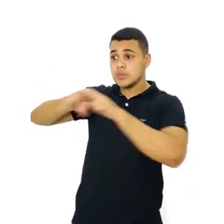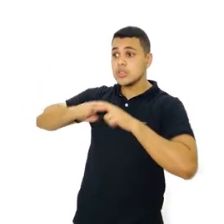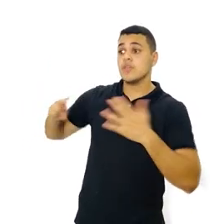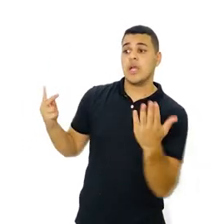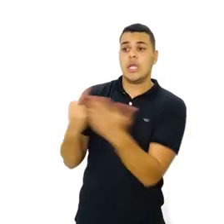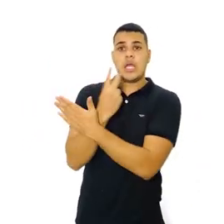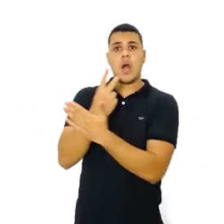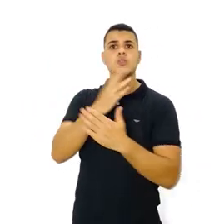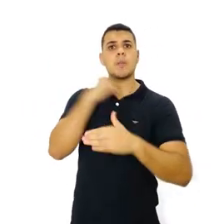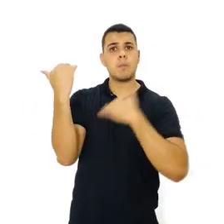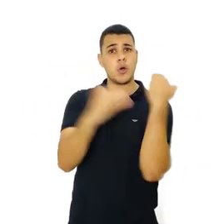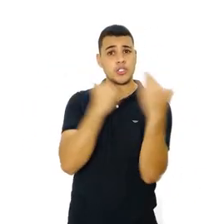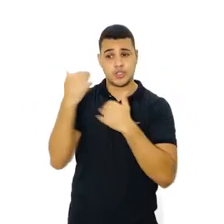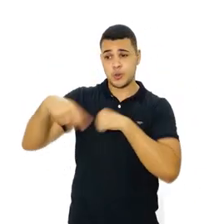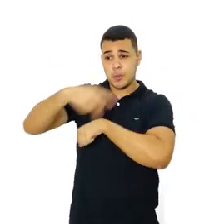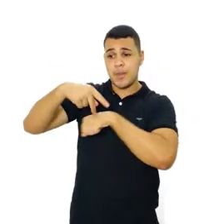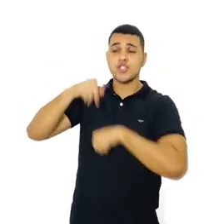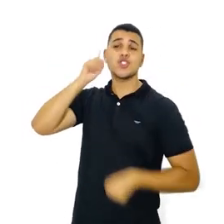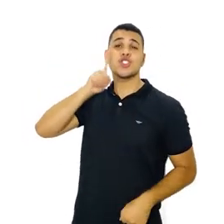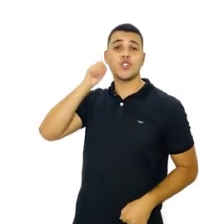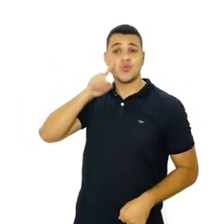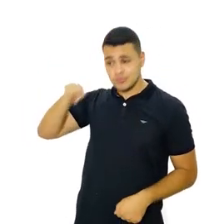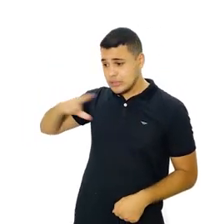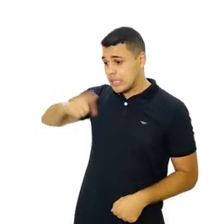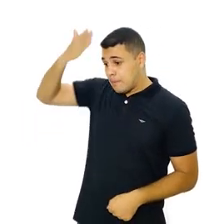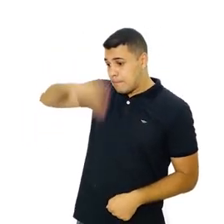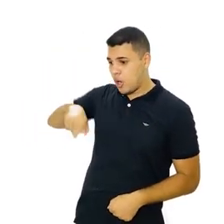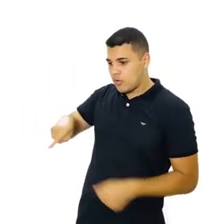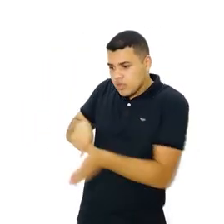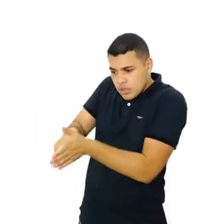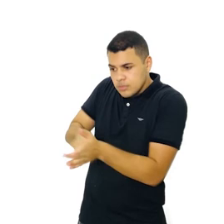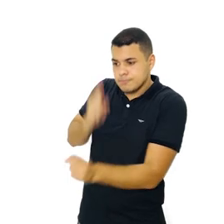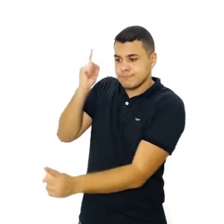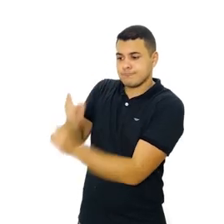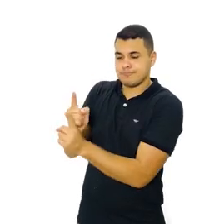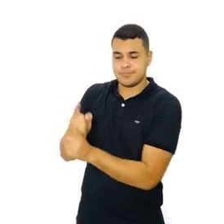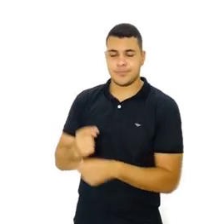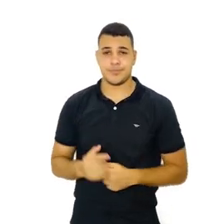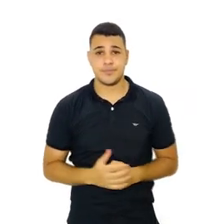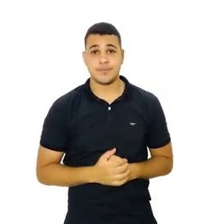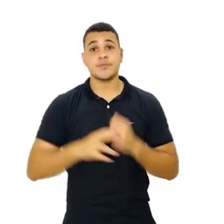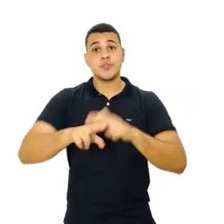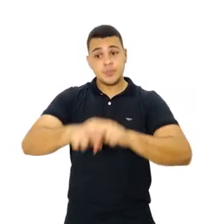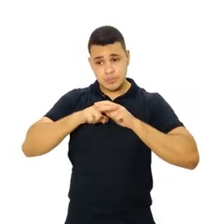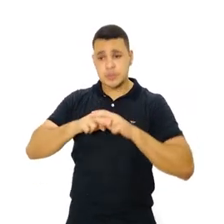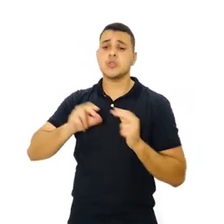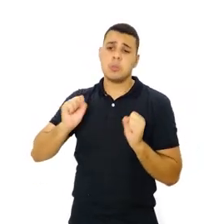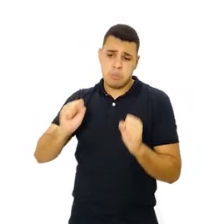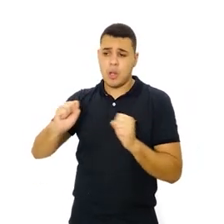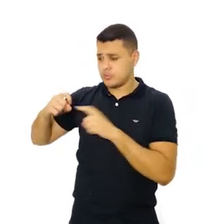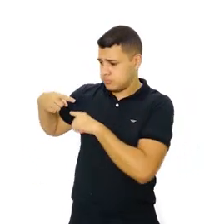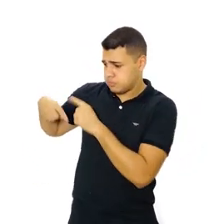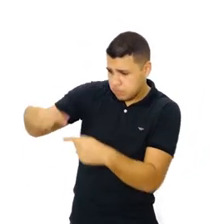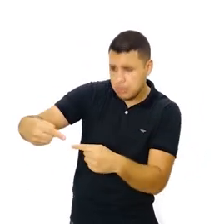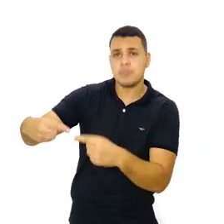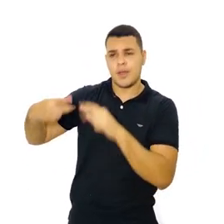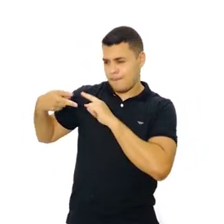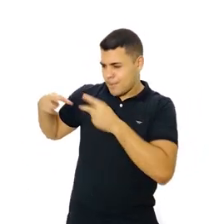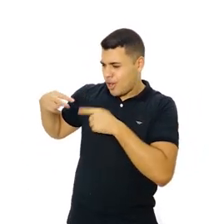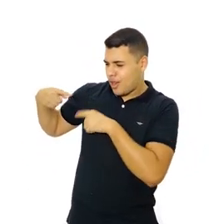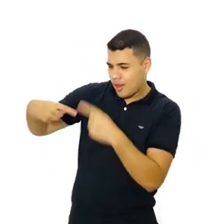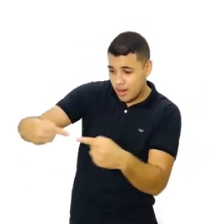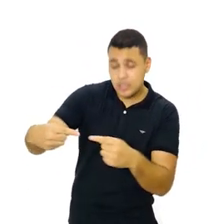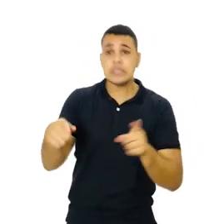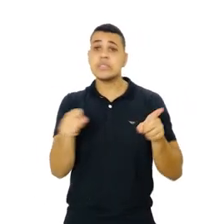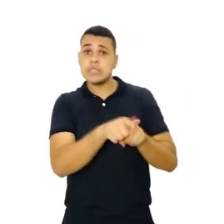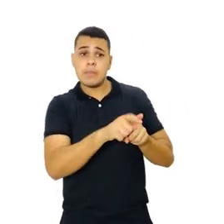dos determinantes da mortalidade nos Estados Unidos, segundo este diapositivo. Então, o